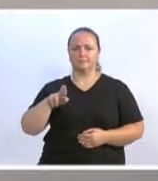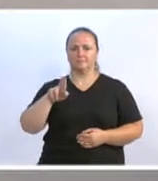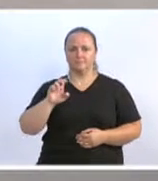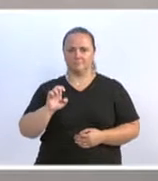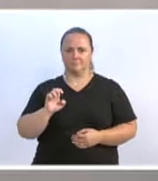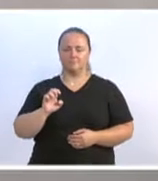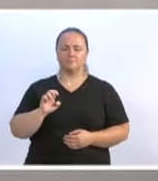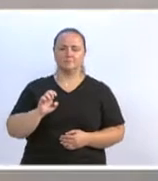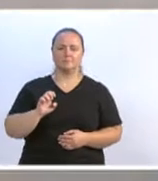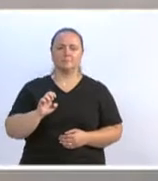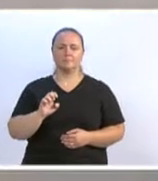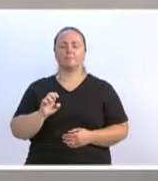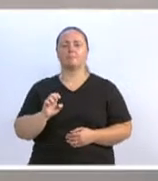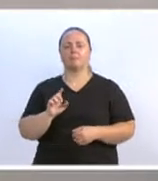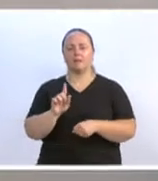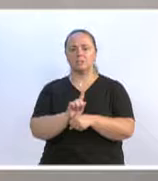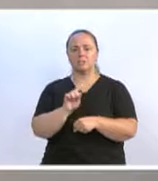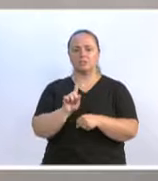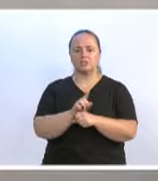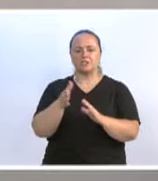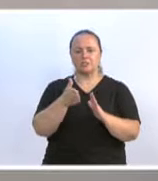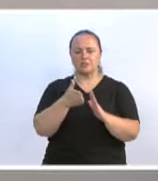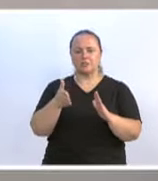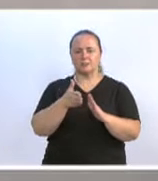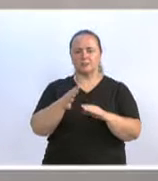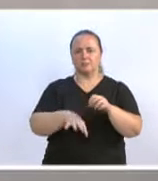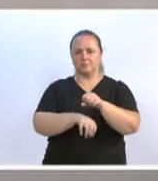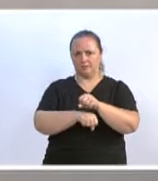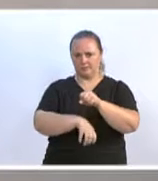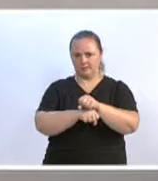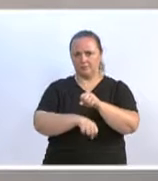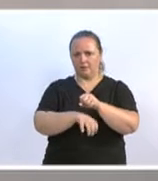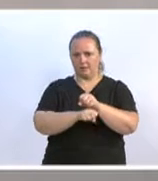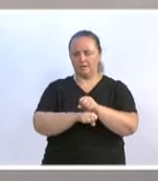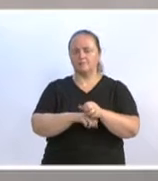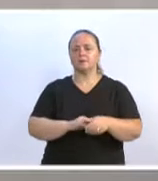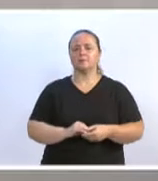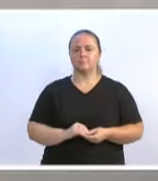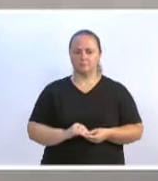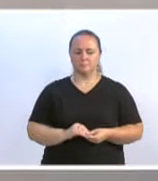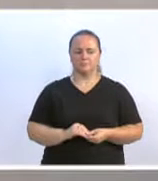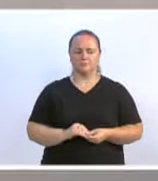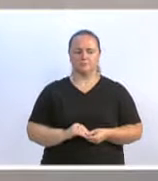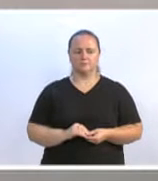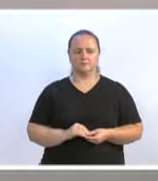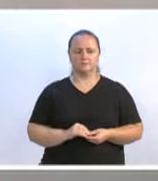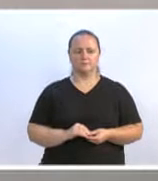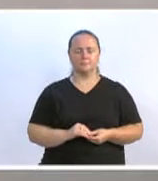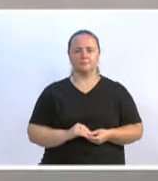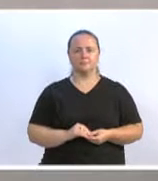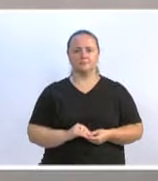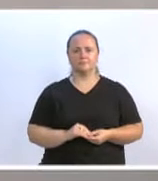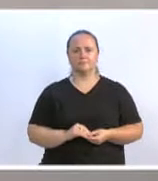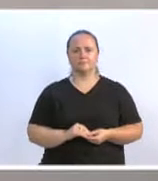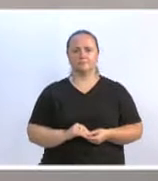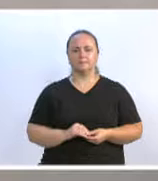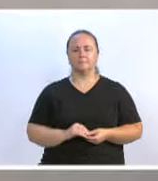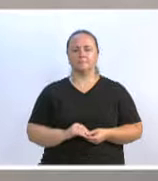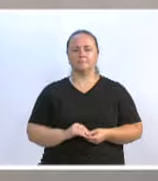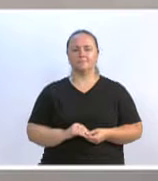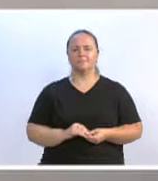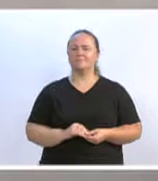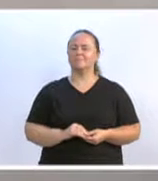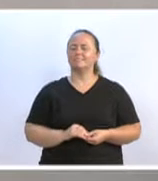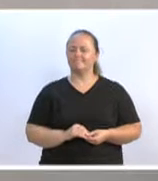que na sua gestão como presidente do CETERB, passou um momento